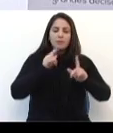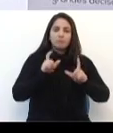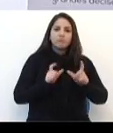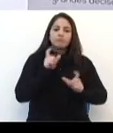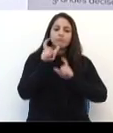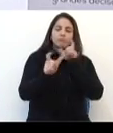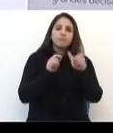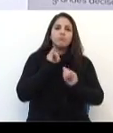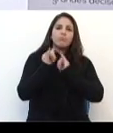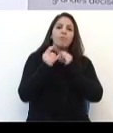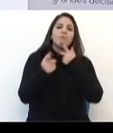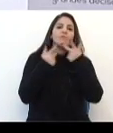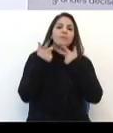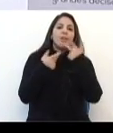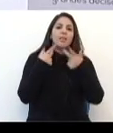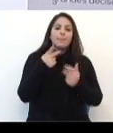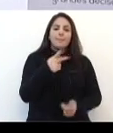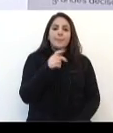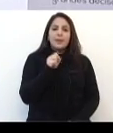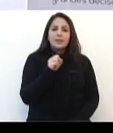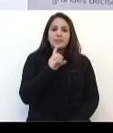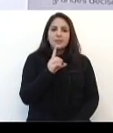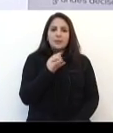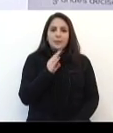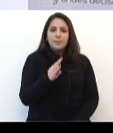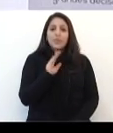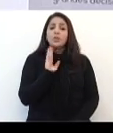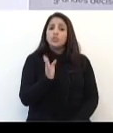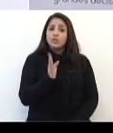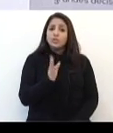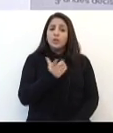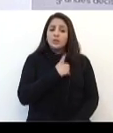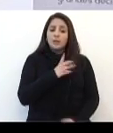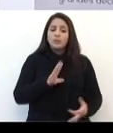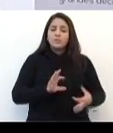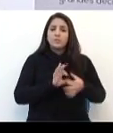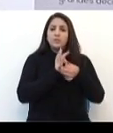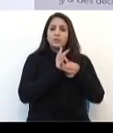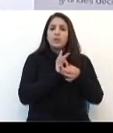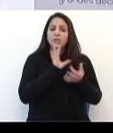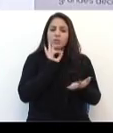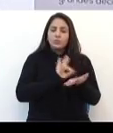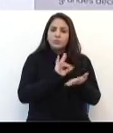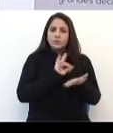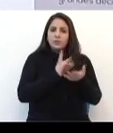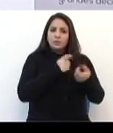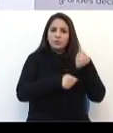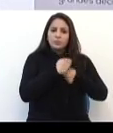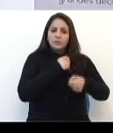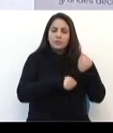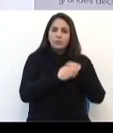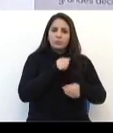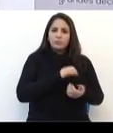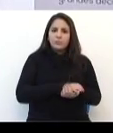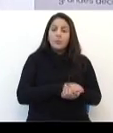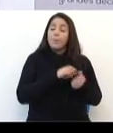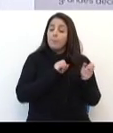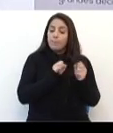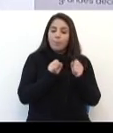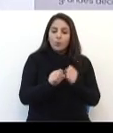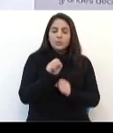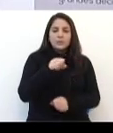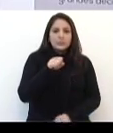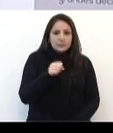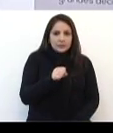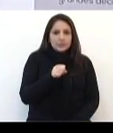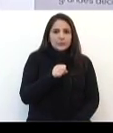divulgando que o PSDB já está na coligação da atual administração. Eu quero deixar bem claro, pode sim,